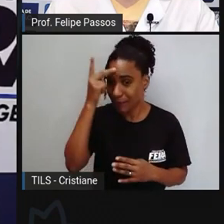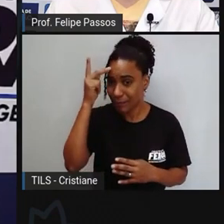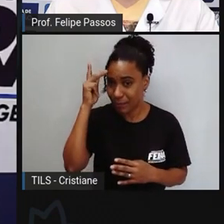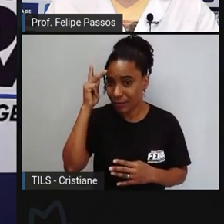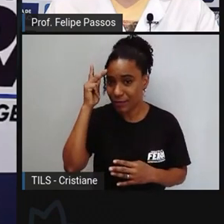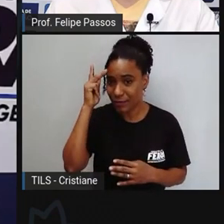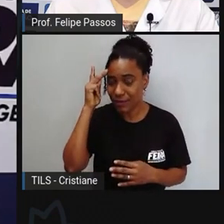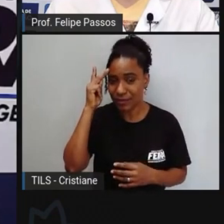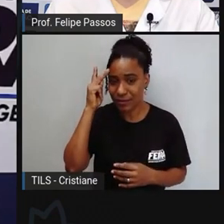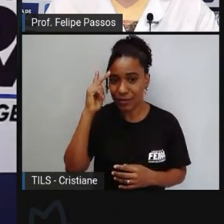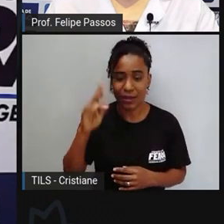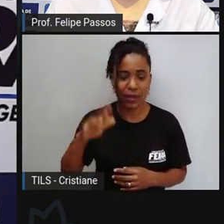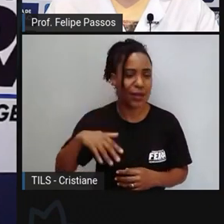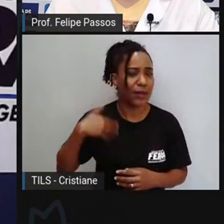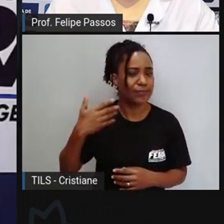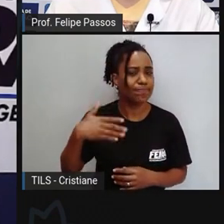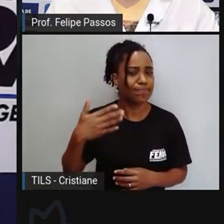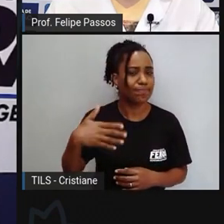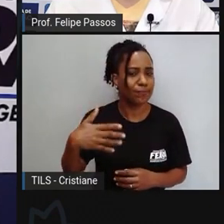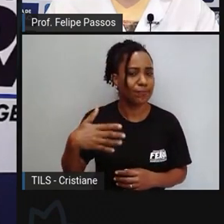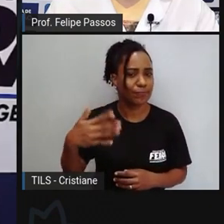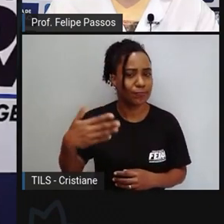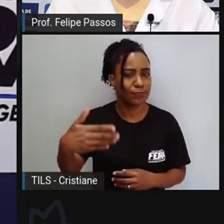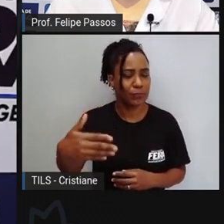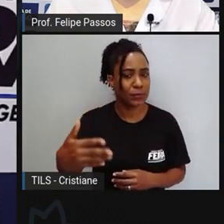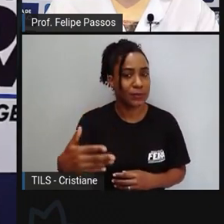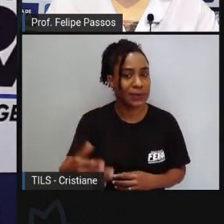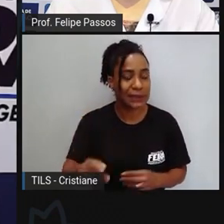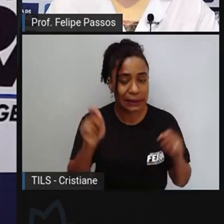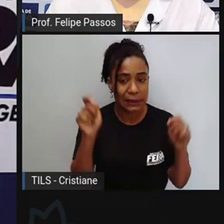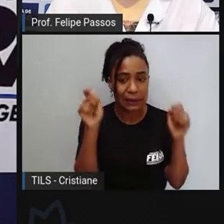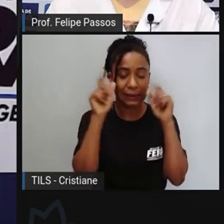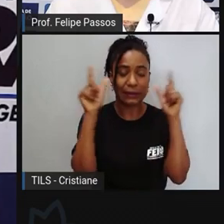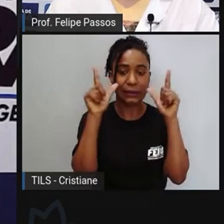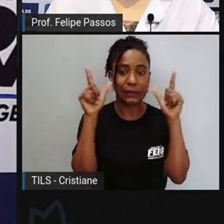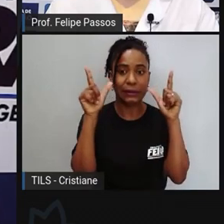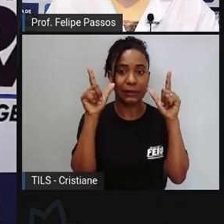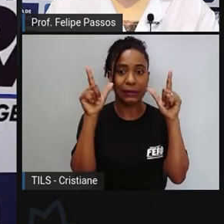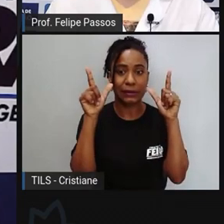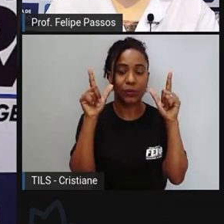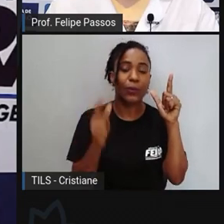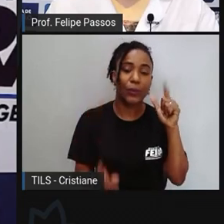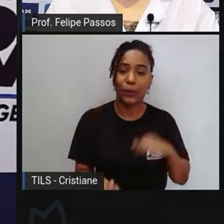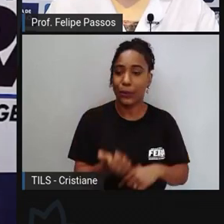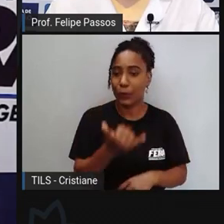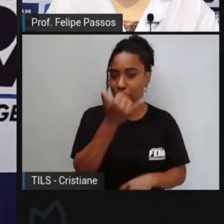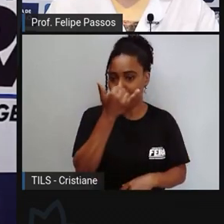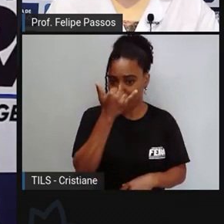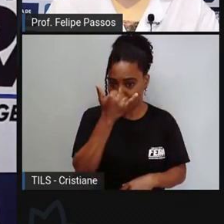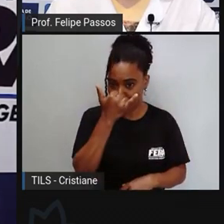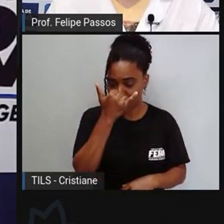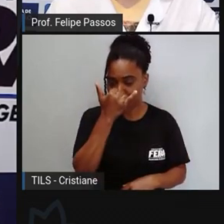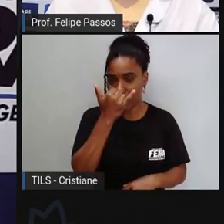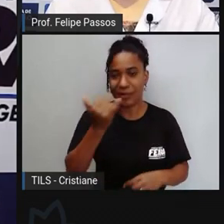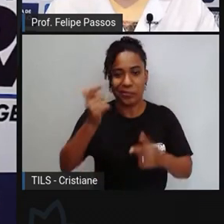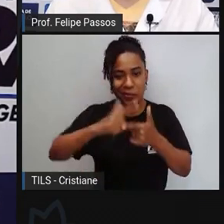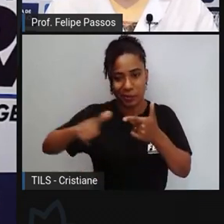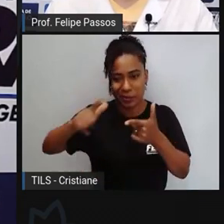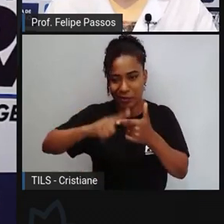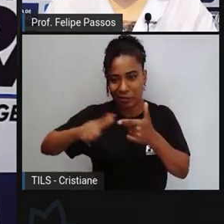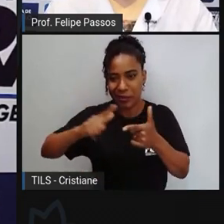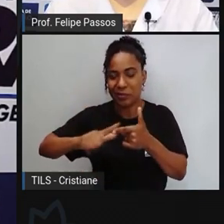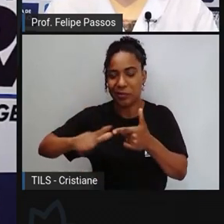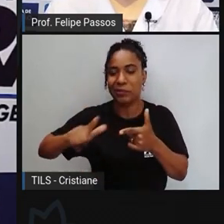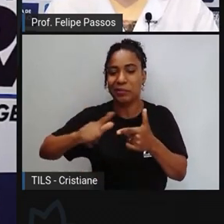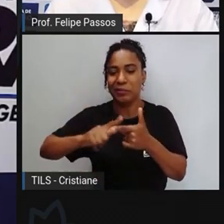vai acordar quando ela já estiver sofrendo os